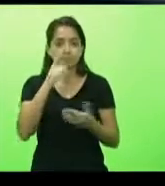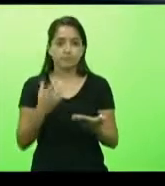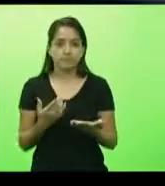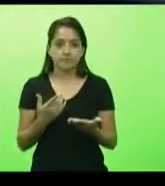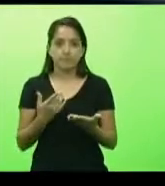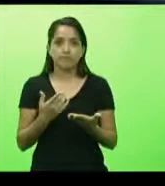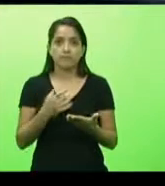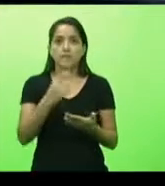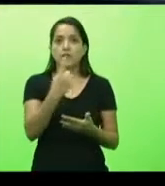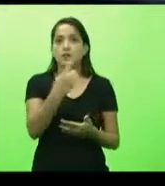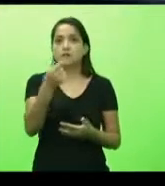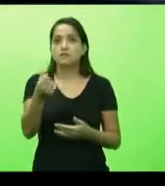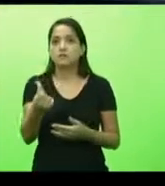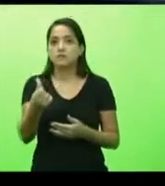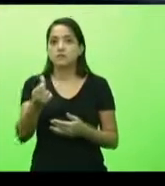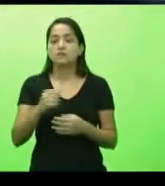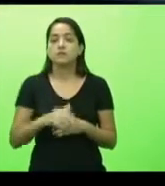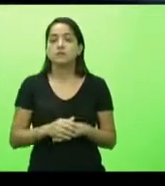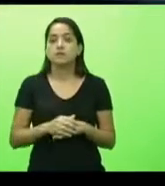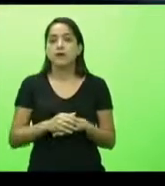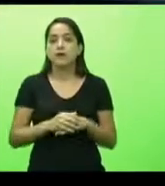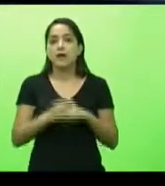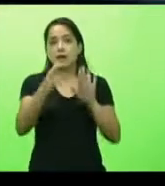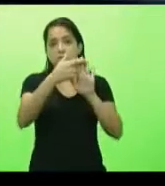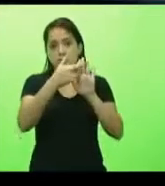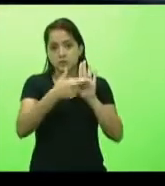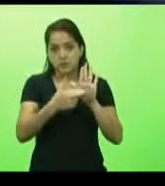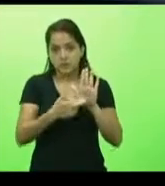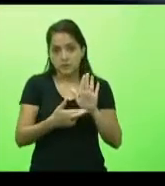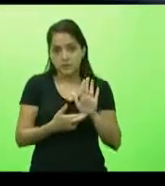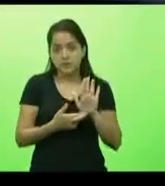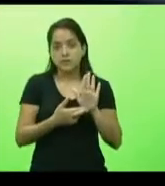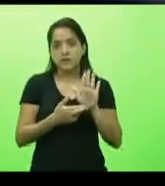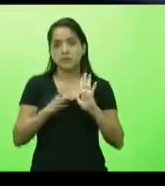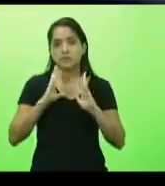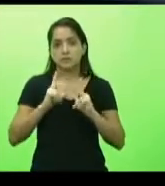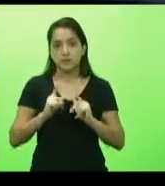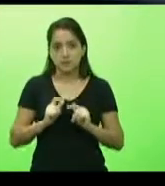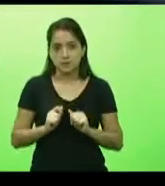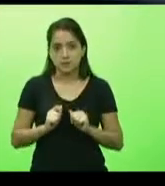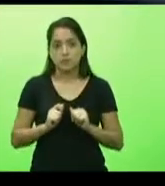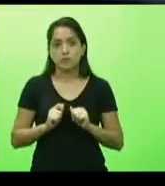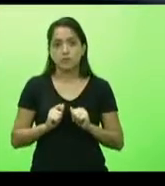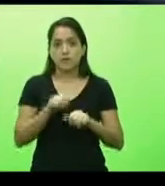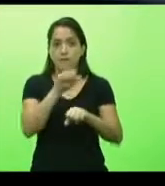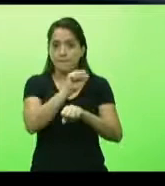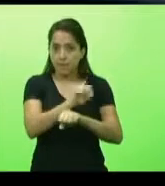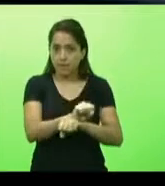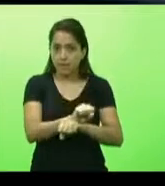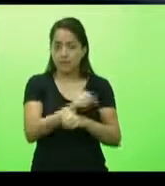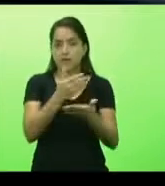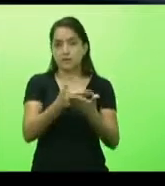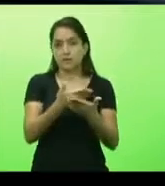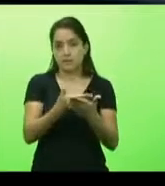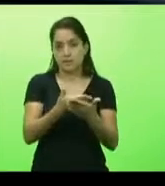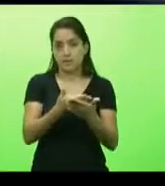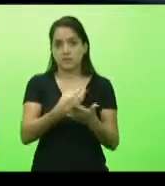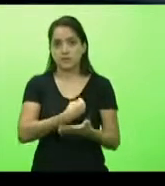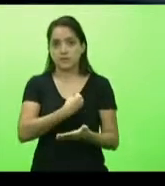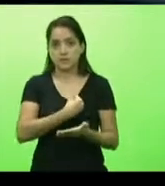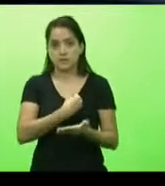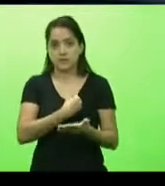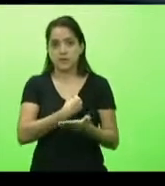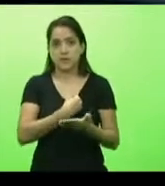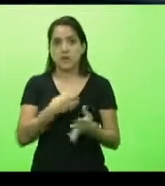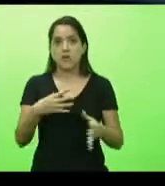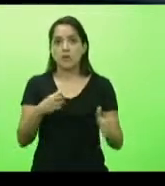Décimo sexto, as diretrizes biosanitárias determinam a suspensão das aulas presenciais por 14